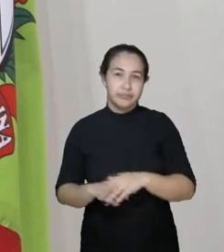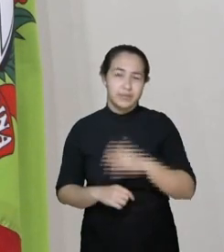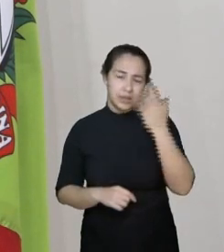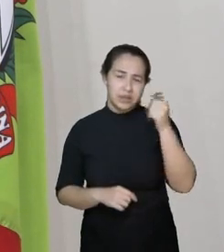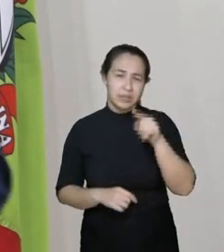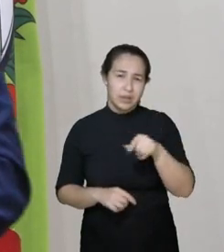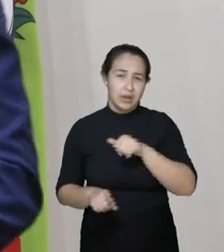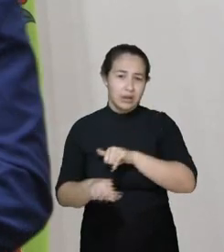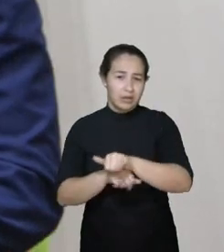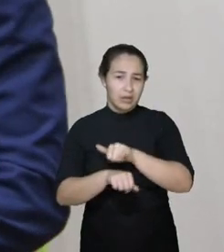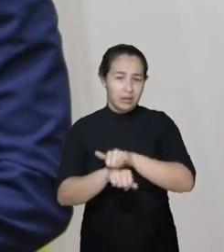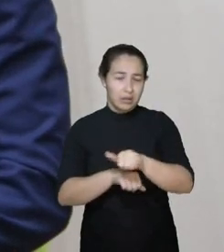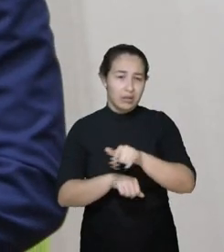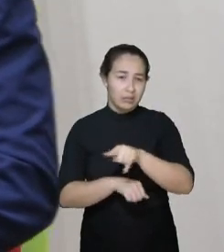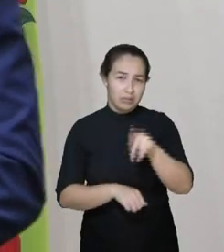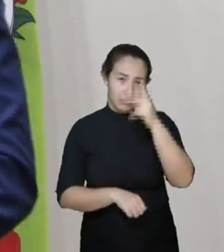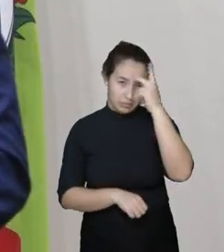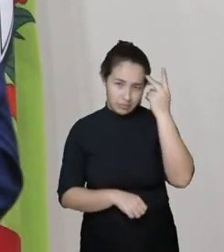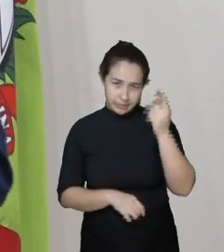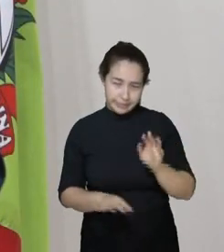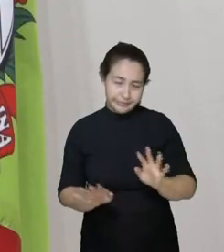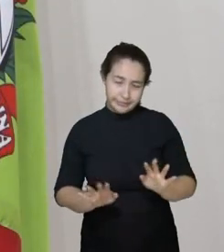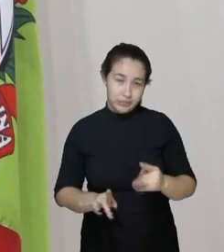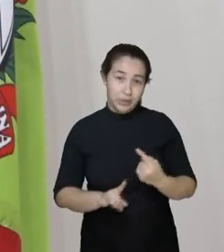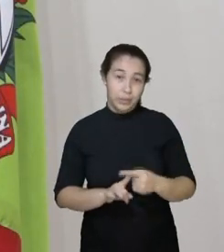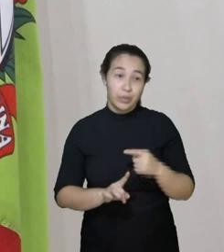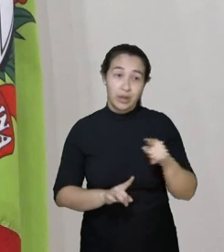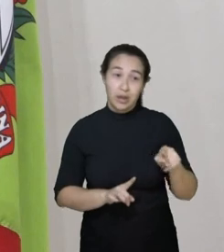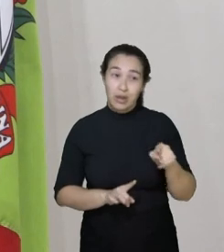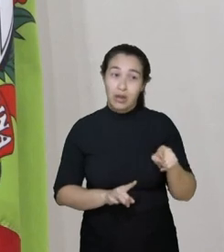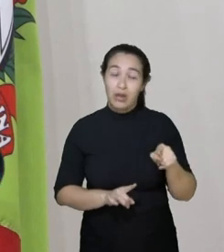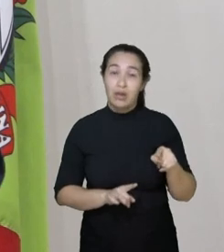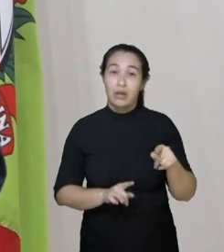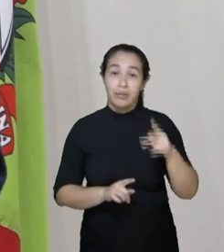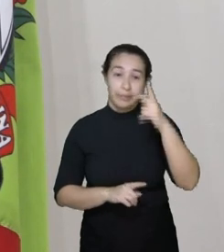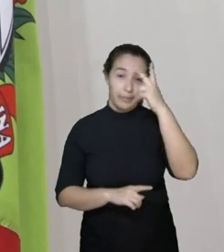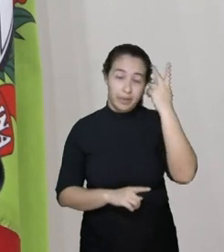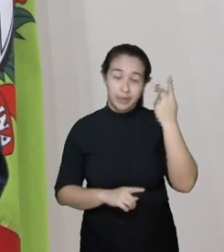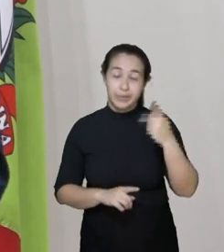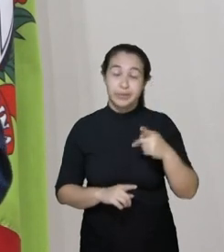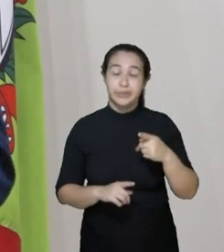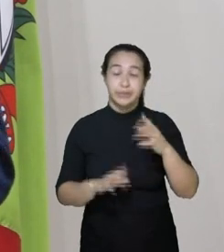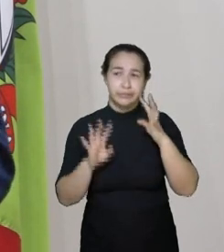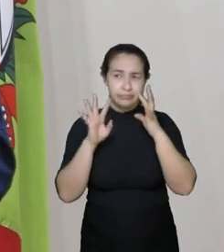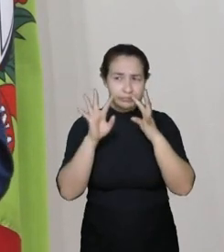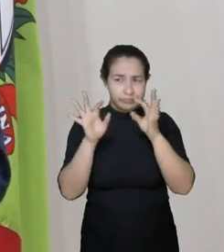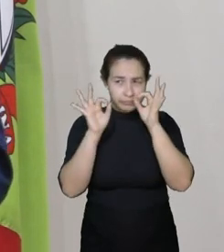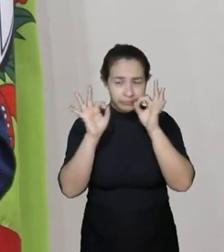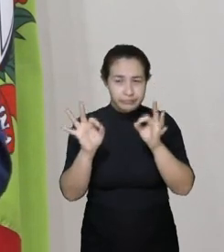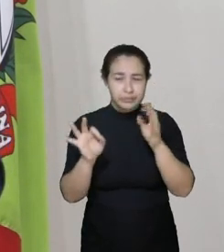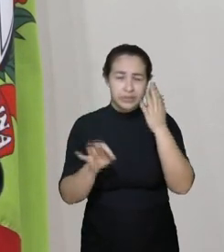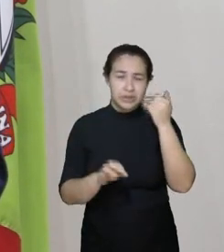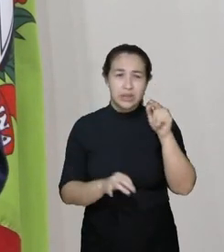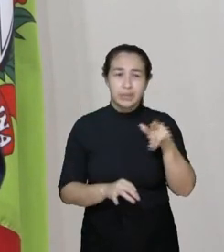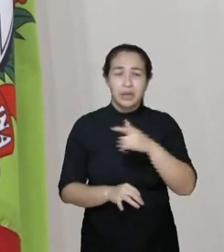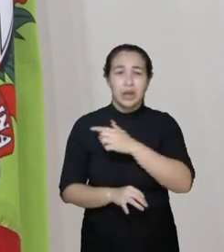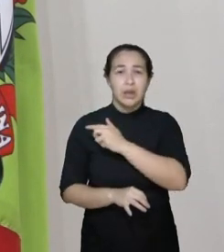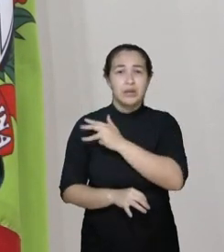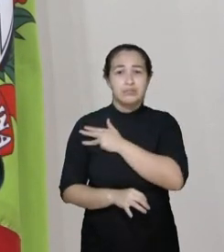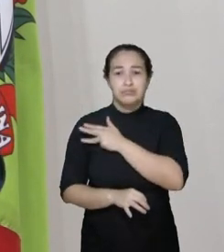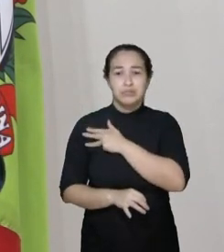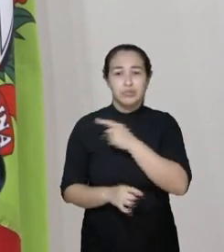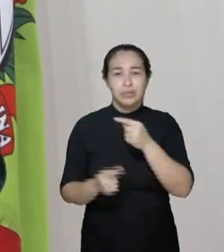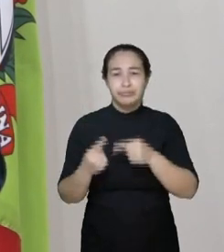enganar os fiéis. Porque os fiéis estão atentos. E sabem que o Lula, nem católico é.